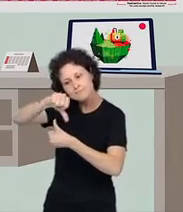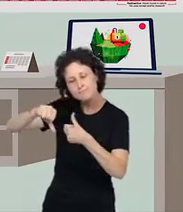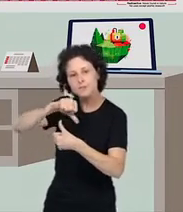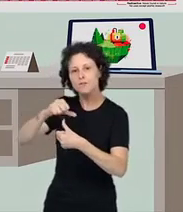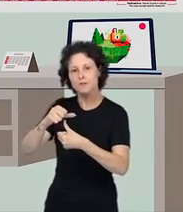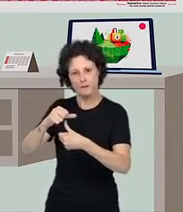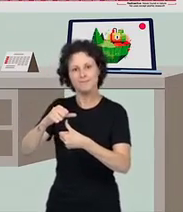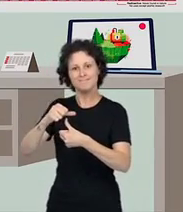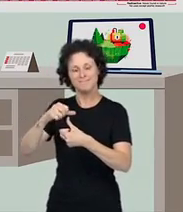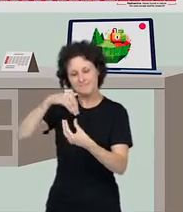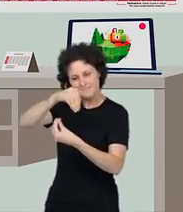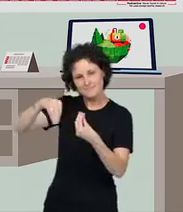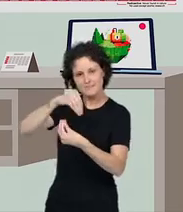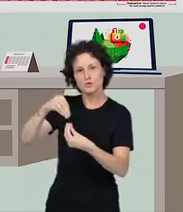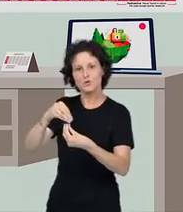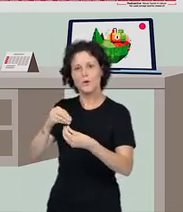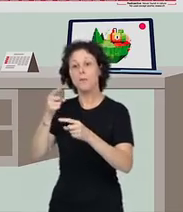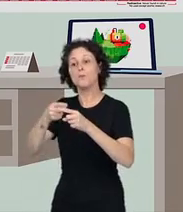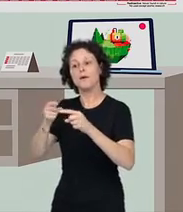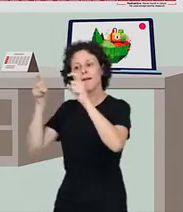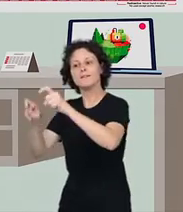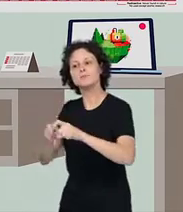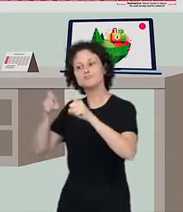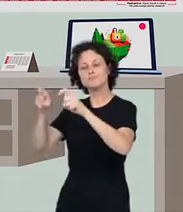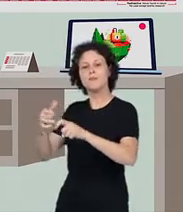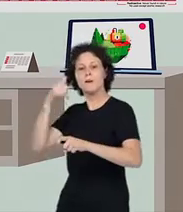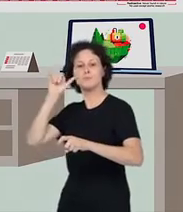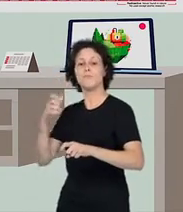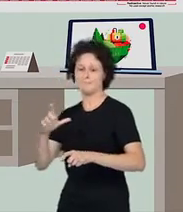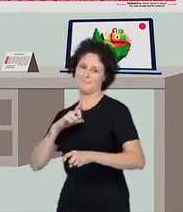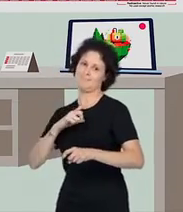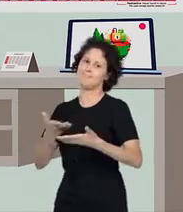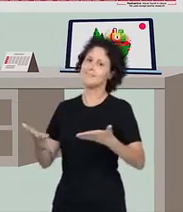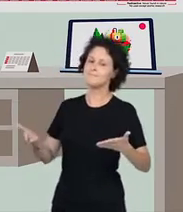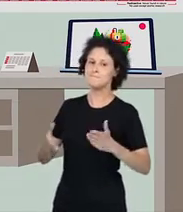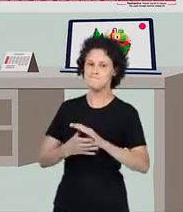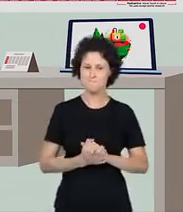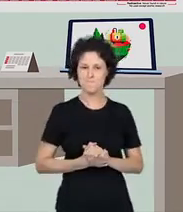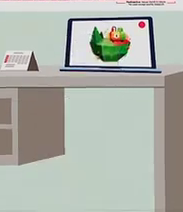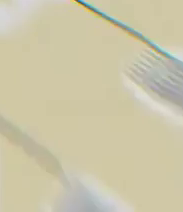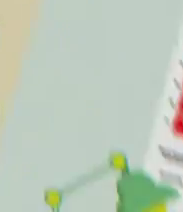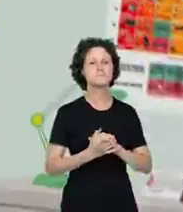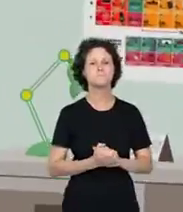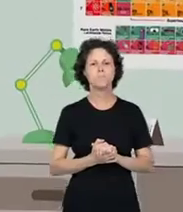sabor. Ou os pedaços de frutas que vêm da agricultura, deixando o iogurte bem delicioso.